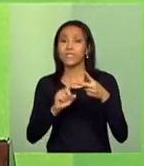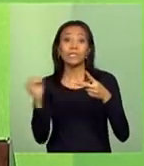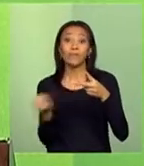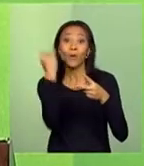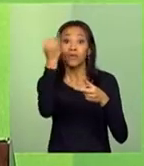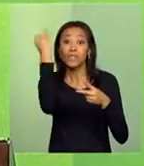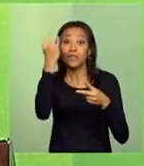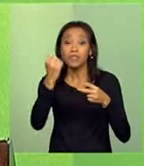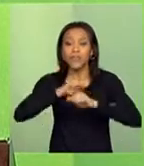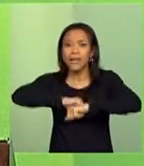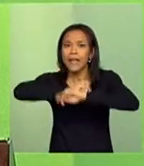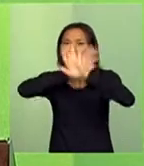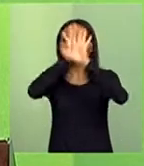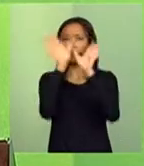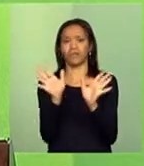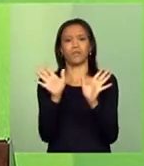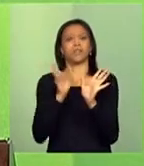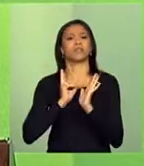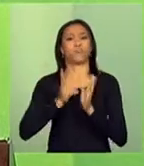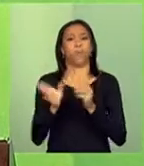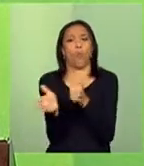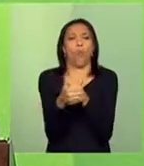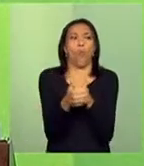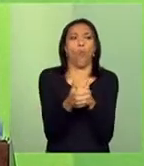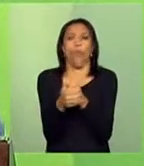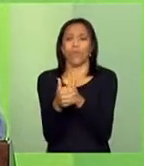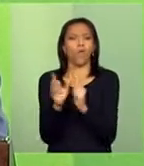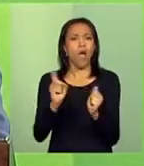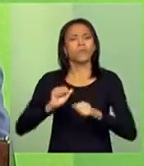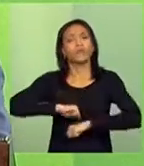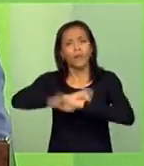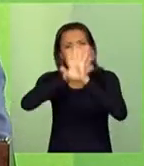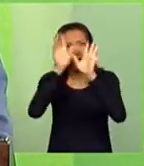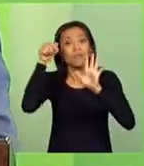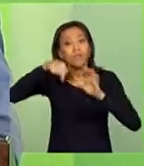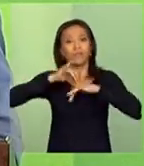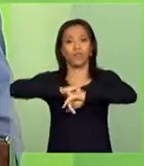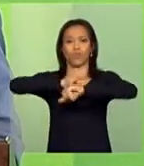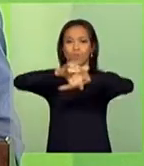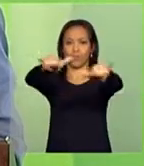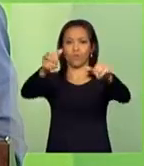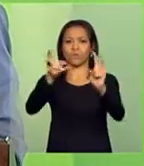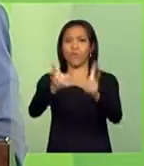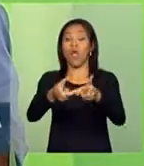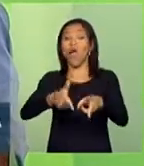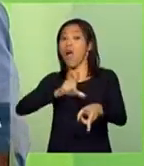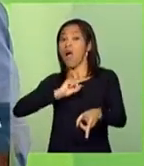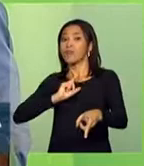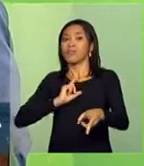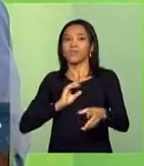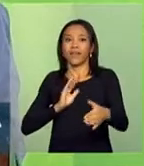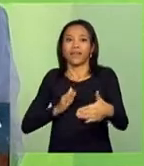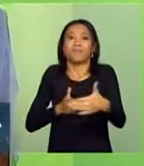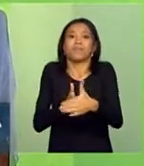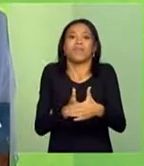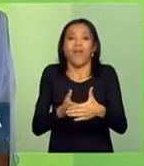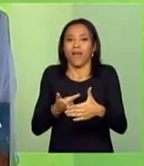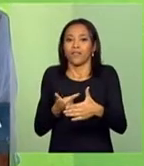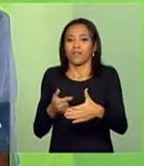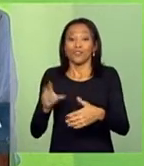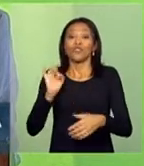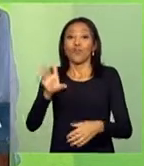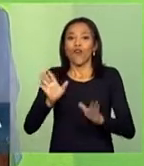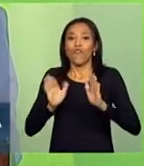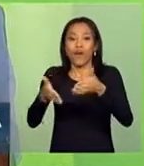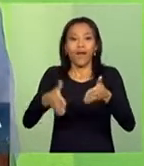isonomia. Nós queremos que todos possam participar desses anúncios. Anteriormente, era uma coisa muito restrita ao empresário